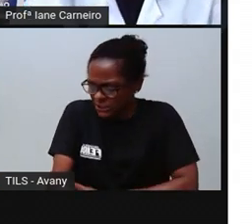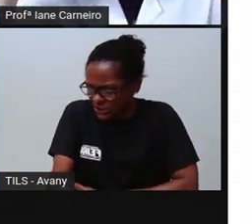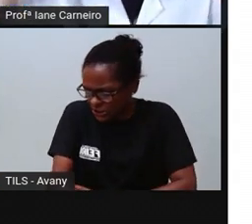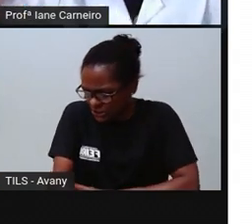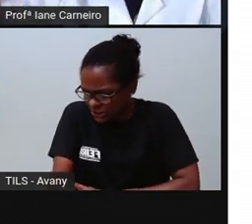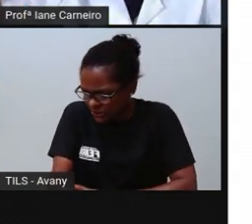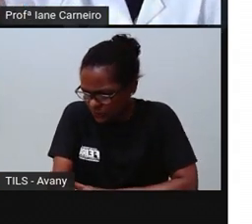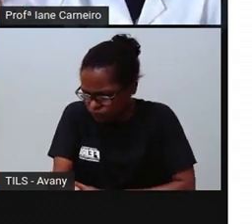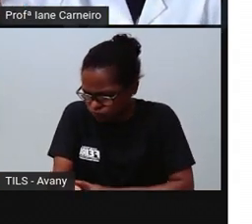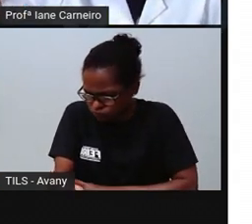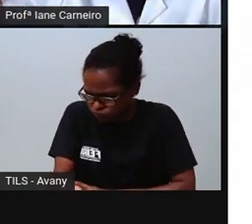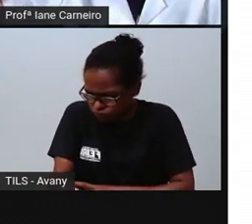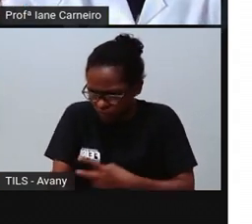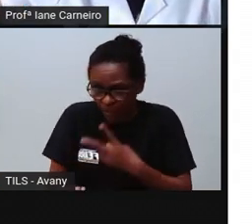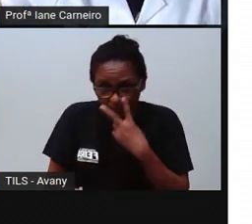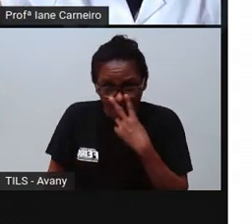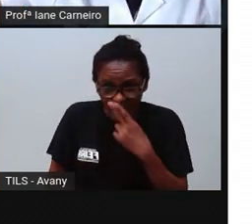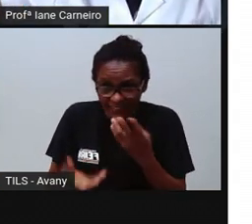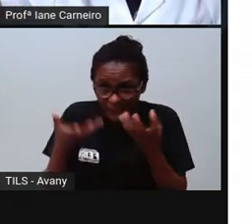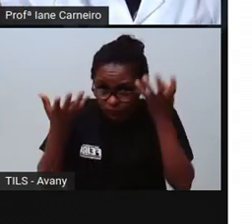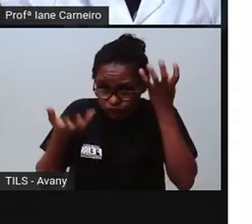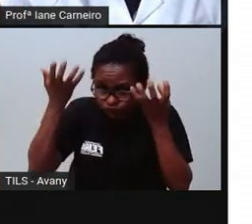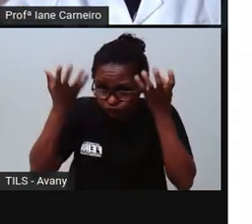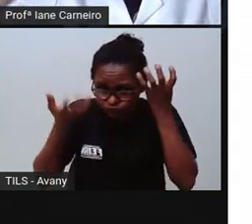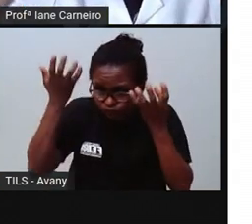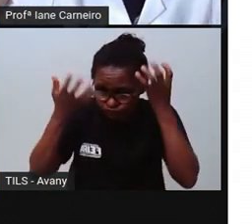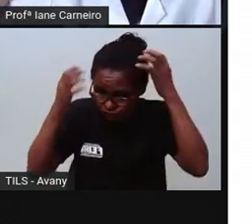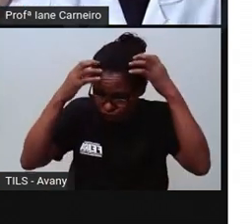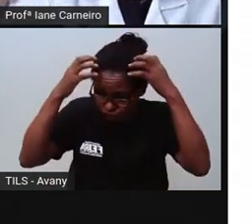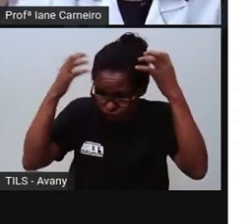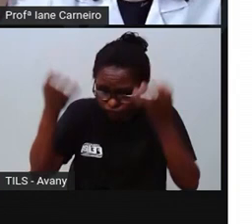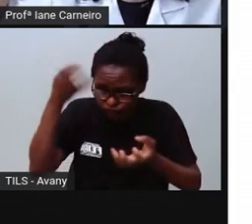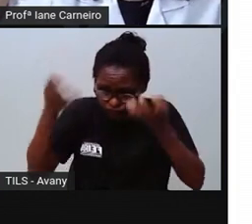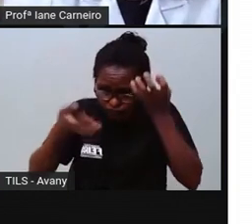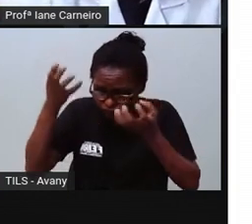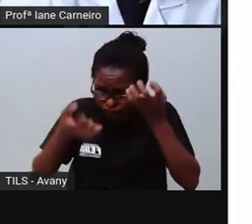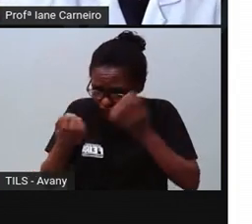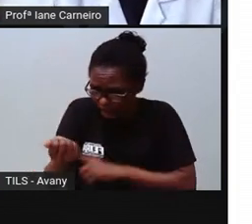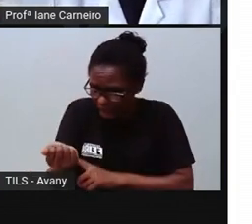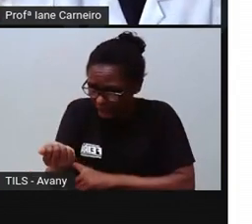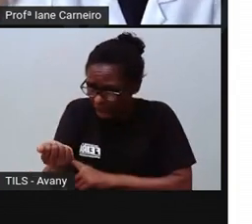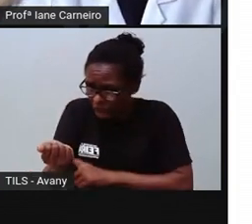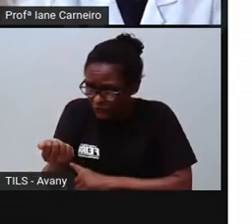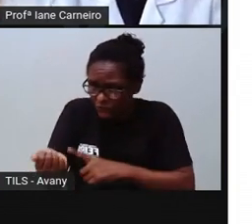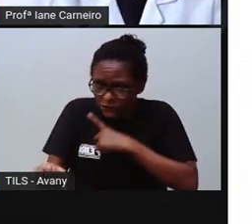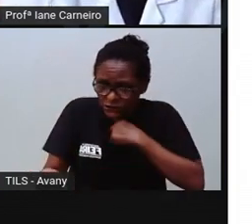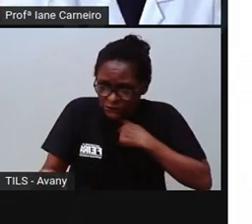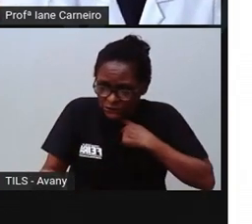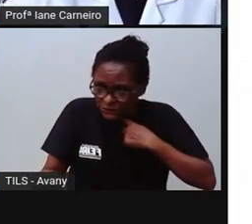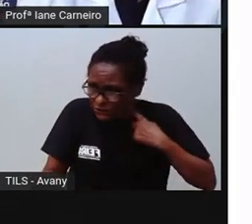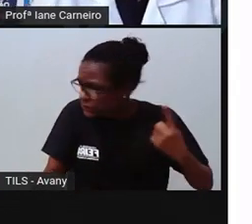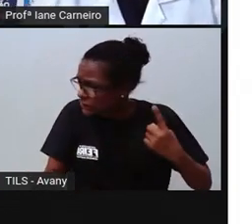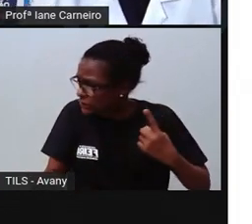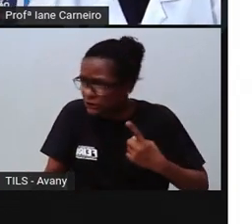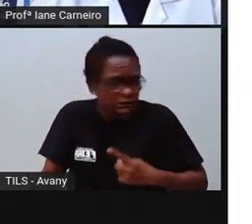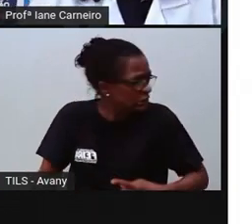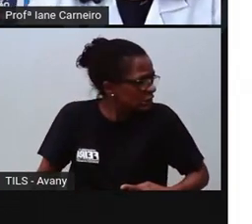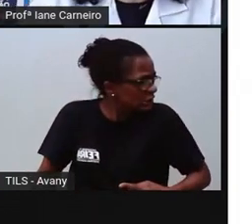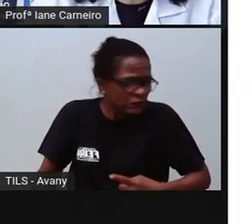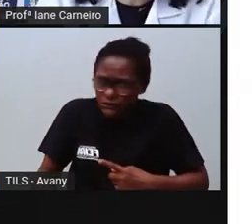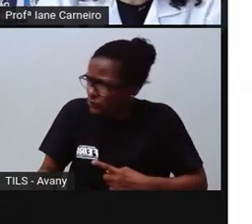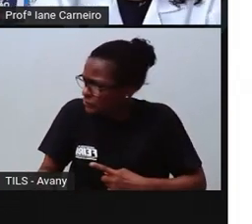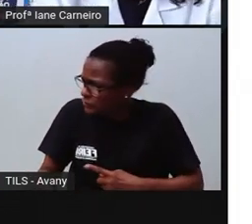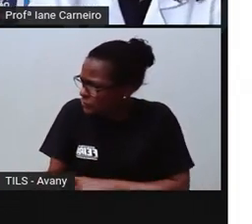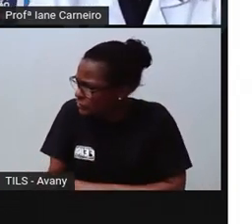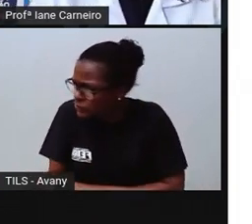com a fumaça saindo da cabeça, né? Quem já se sentiu assim com bastante raiva, bastante fúria, né? E